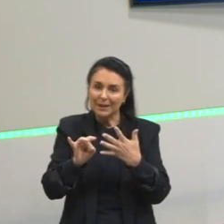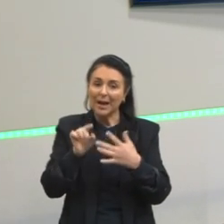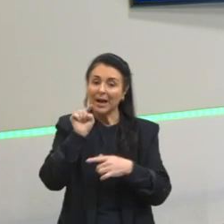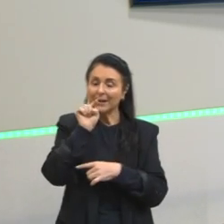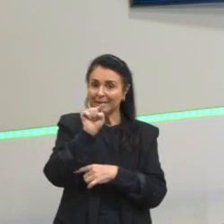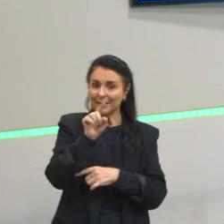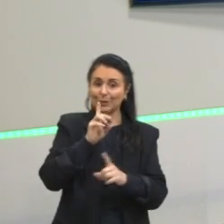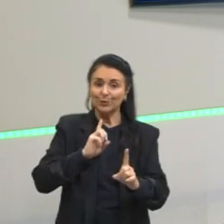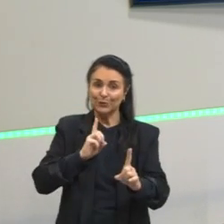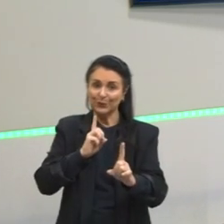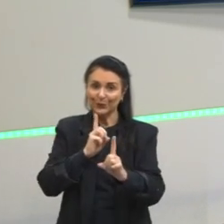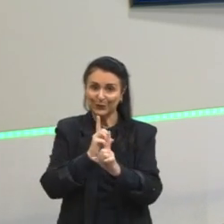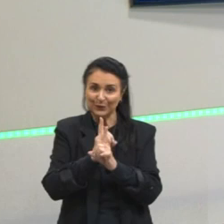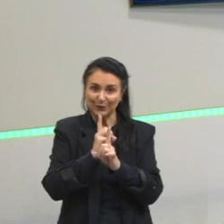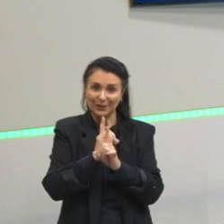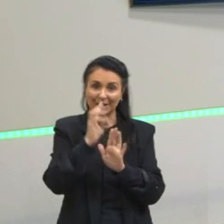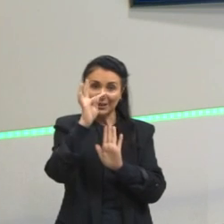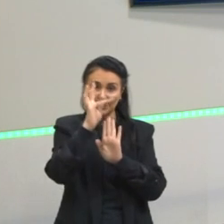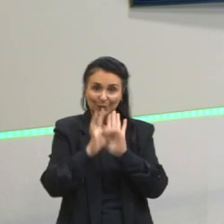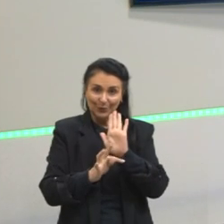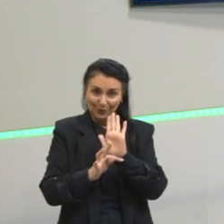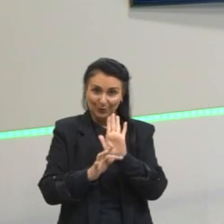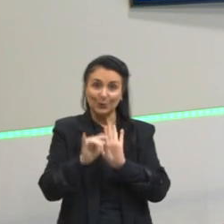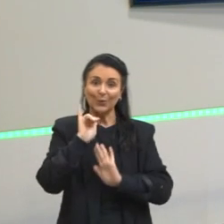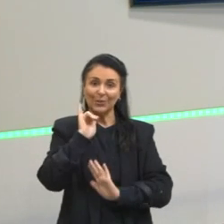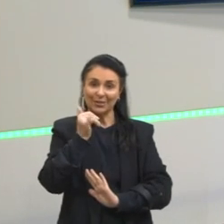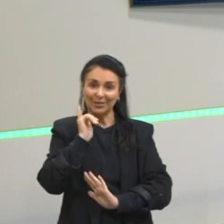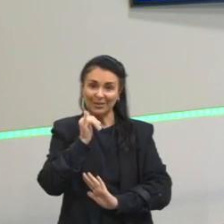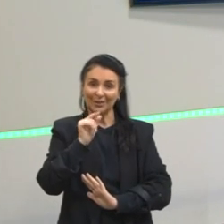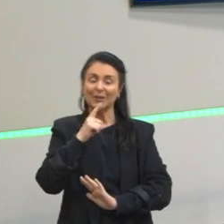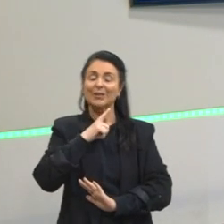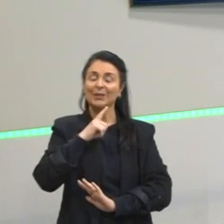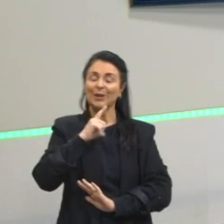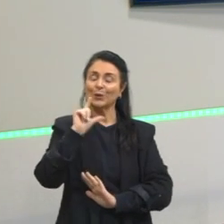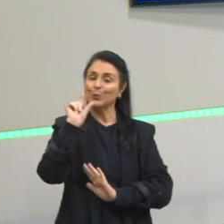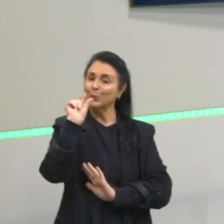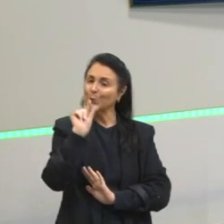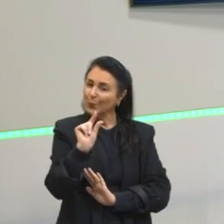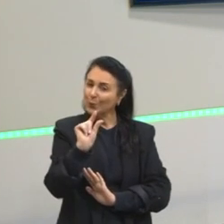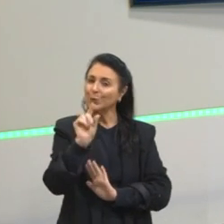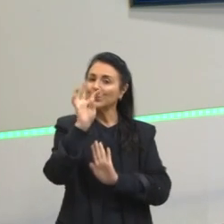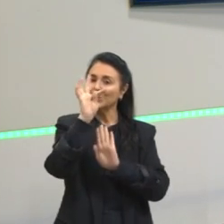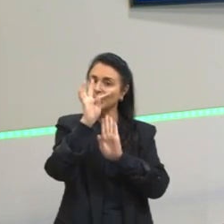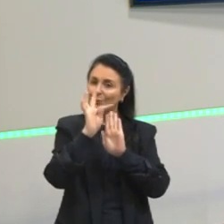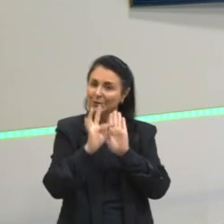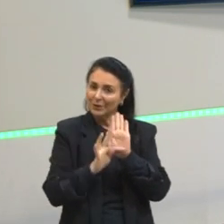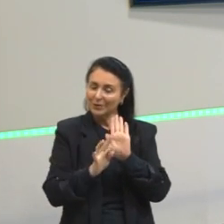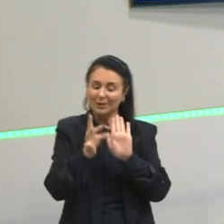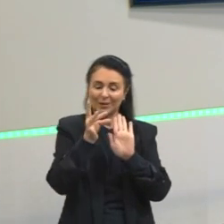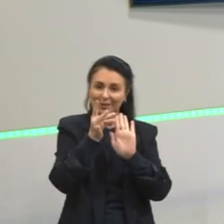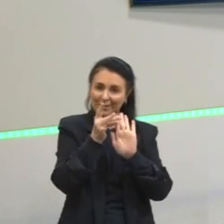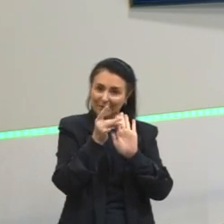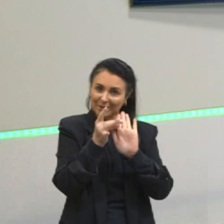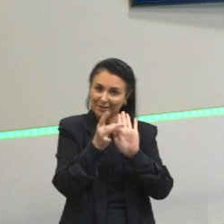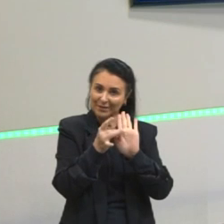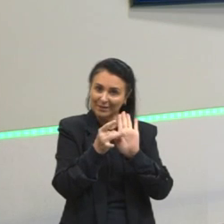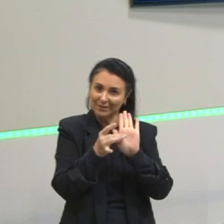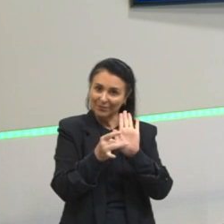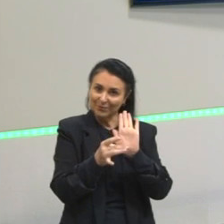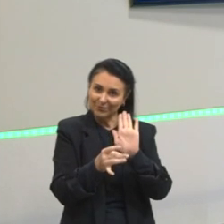ali a gente tem, dentro desse texto narrativo, um pedaço textual que se refere exatamente a essa